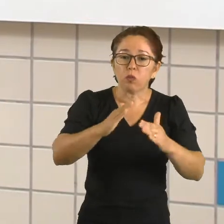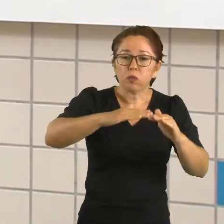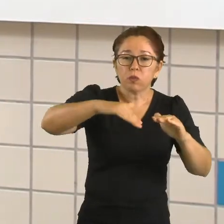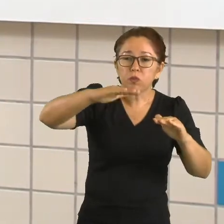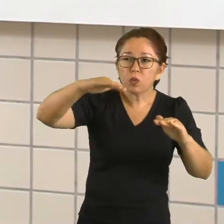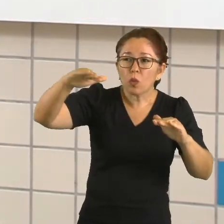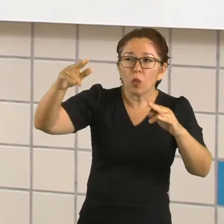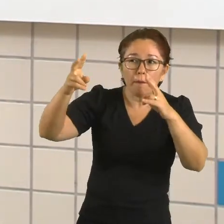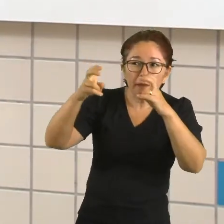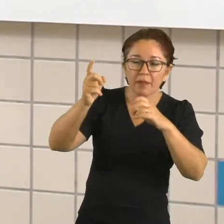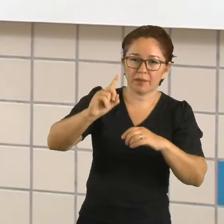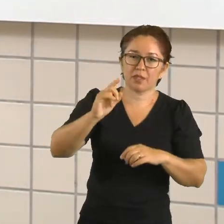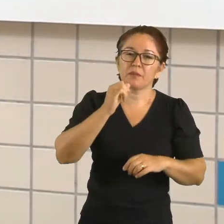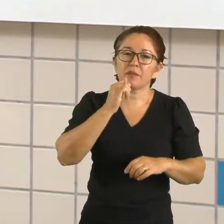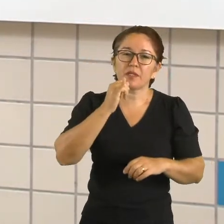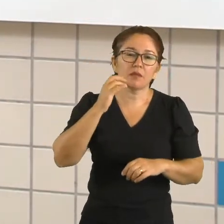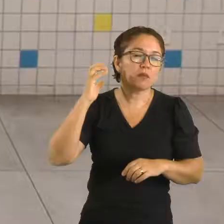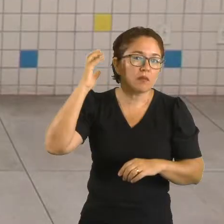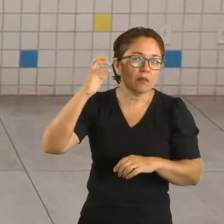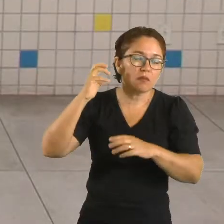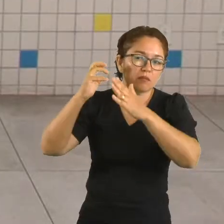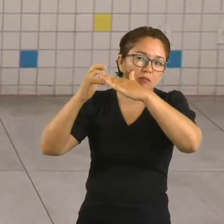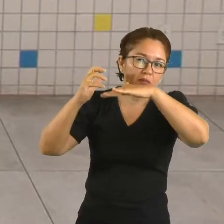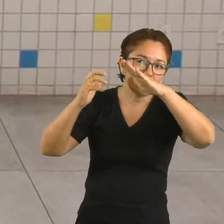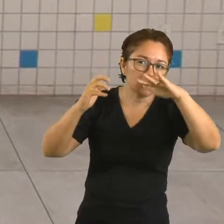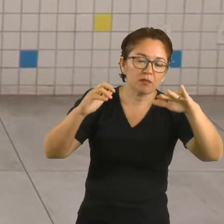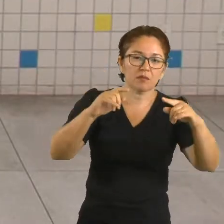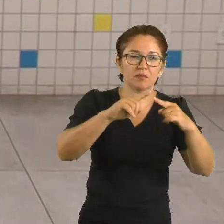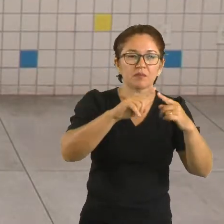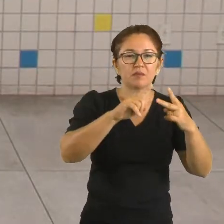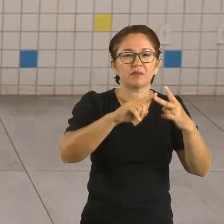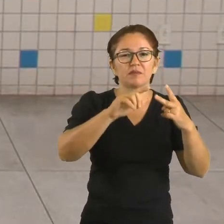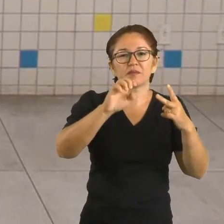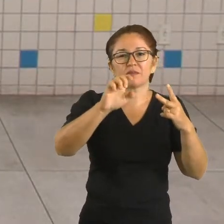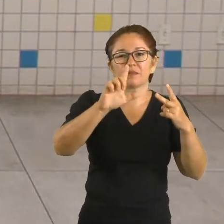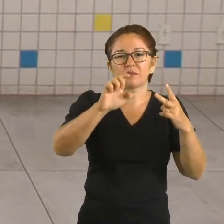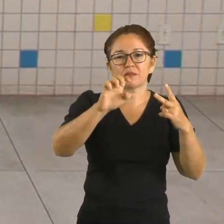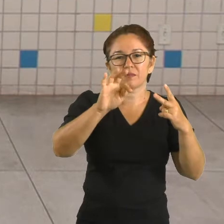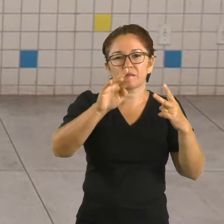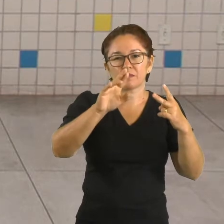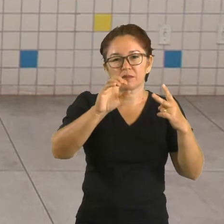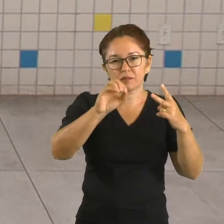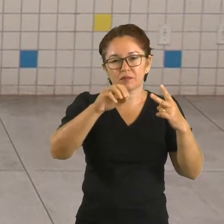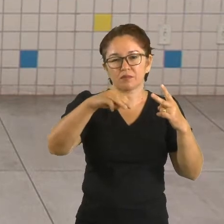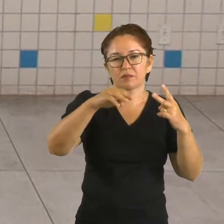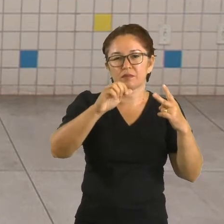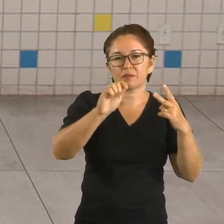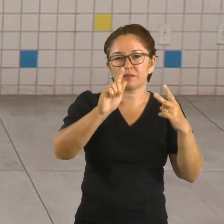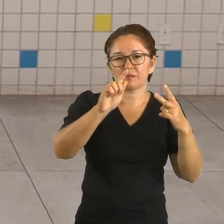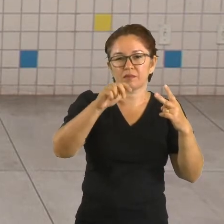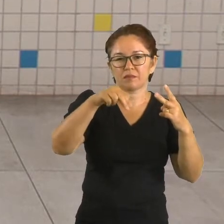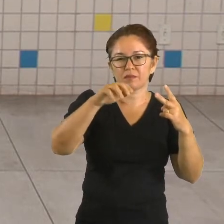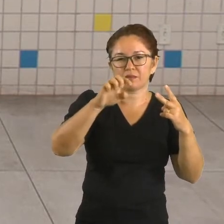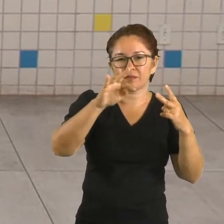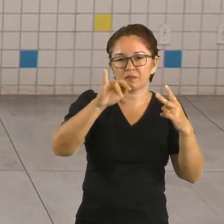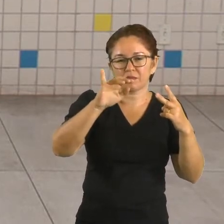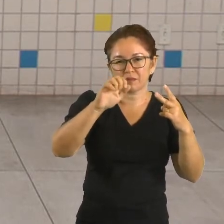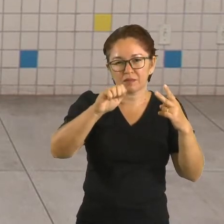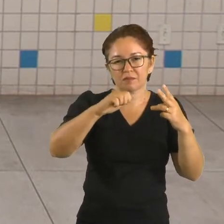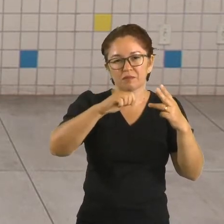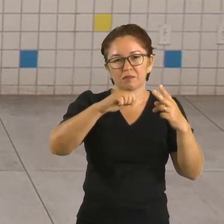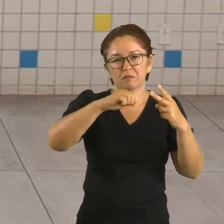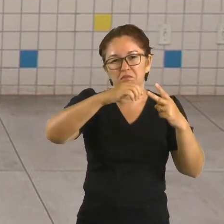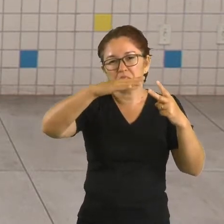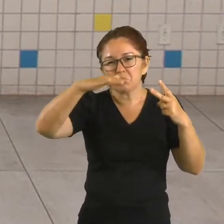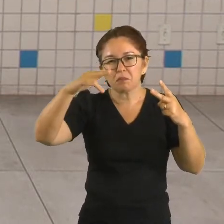por exemplo, as ondas de rádio, as eletromagnéticas, tá? A da ultravioleta, as ondas do microondas, as ondas